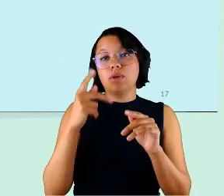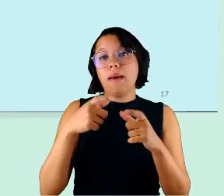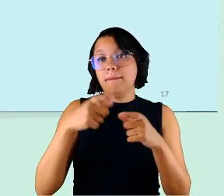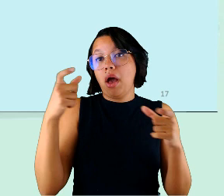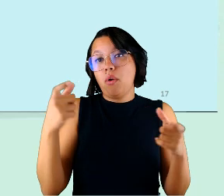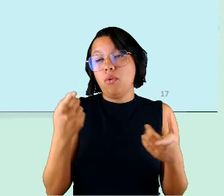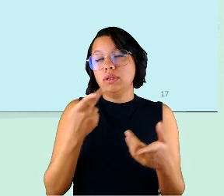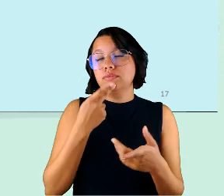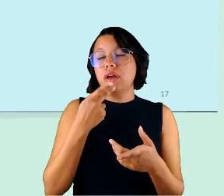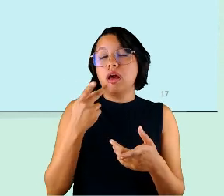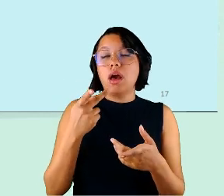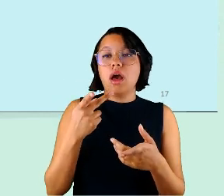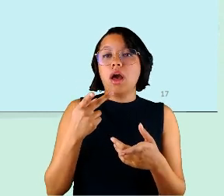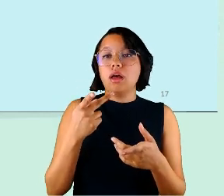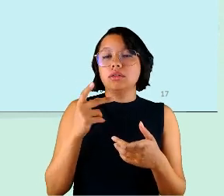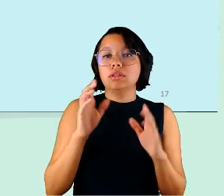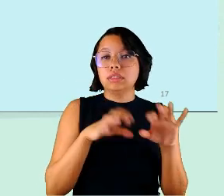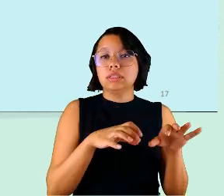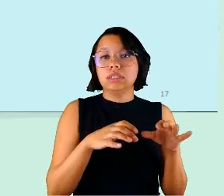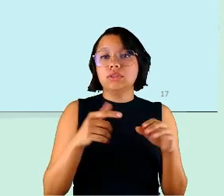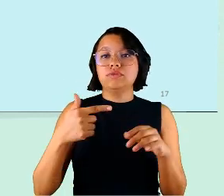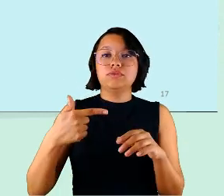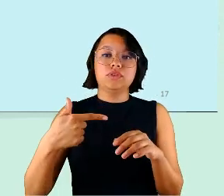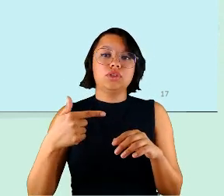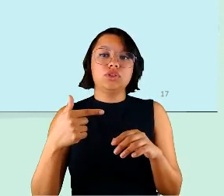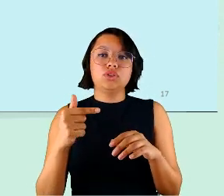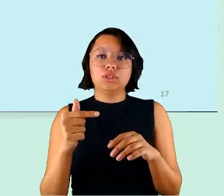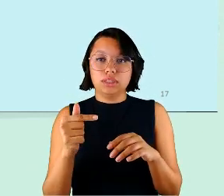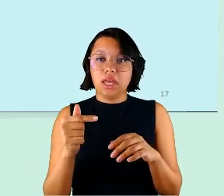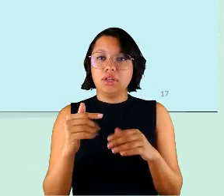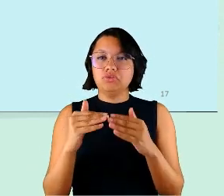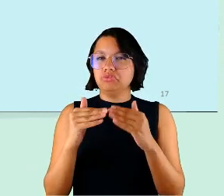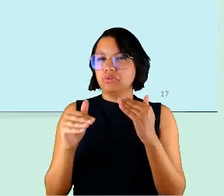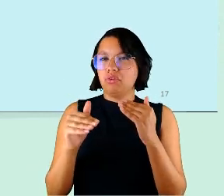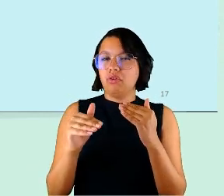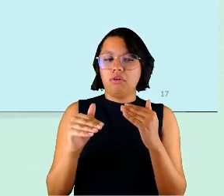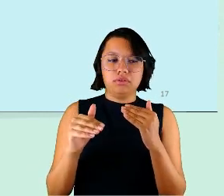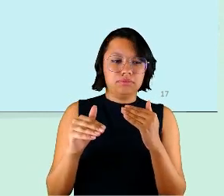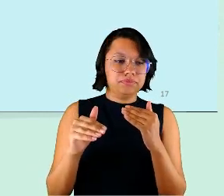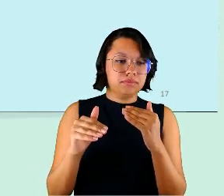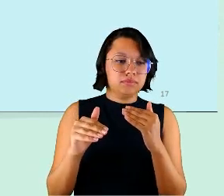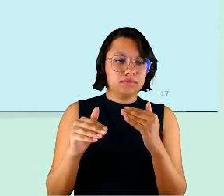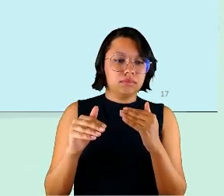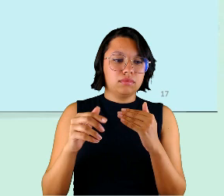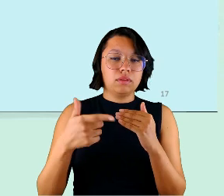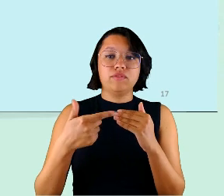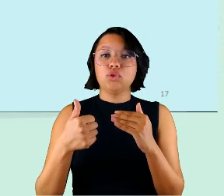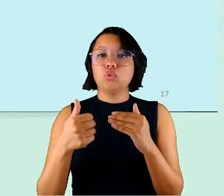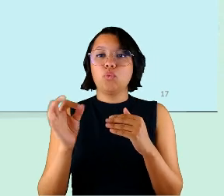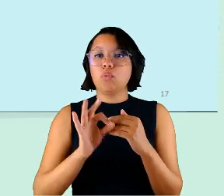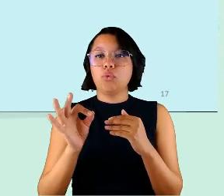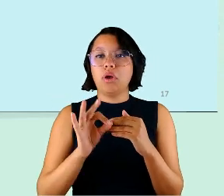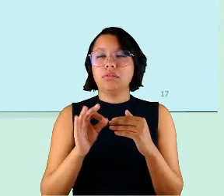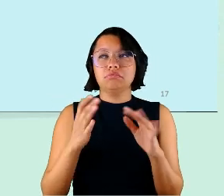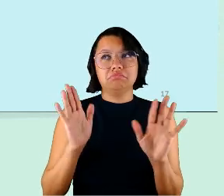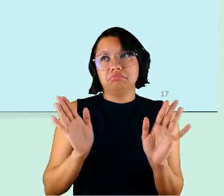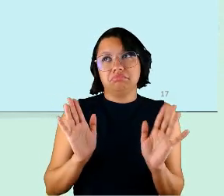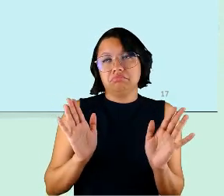27% discordando e 21% neutralidade por que que a gente perguntou isso porque